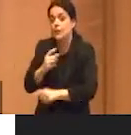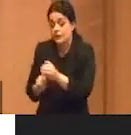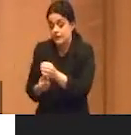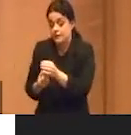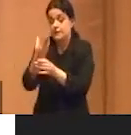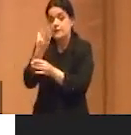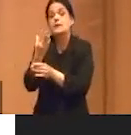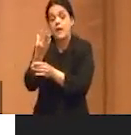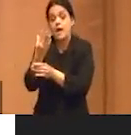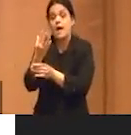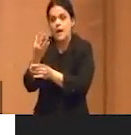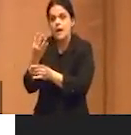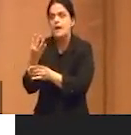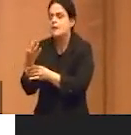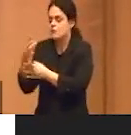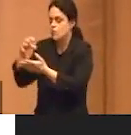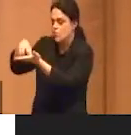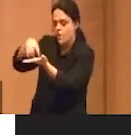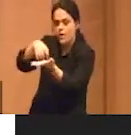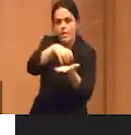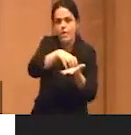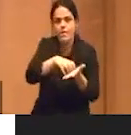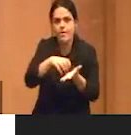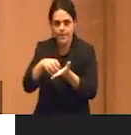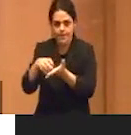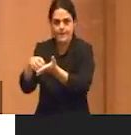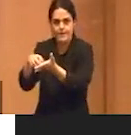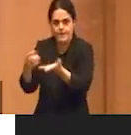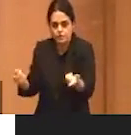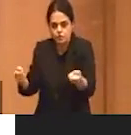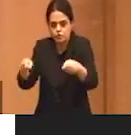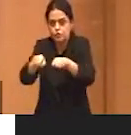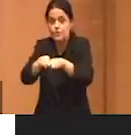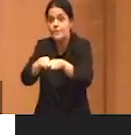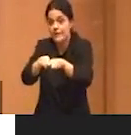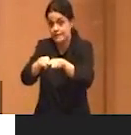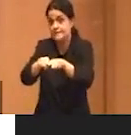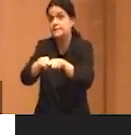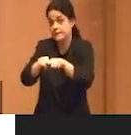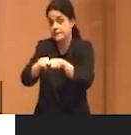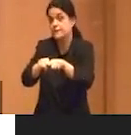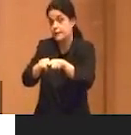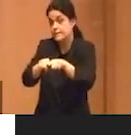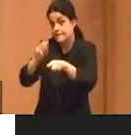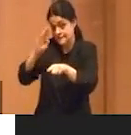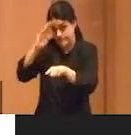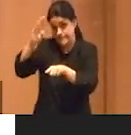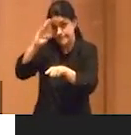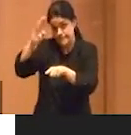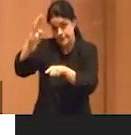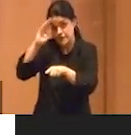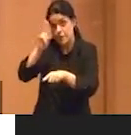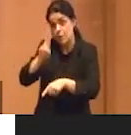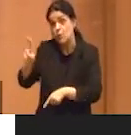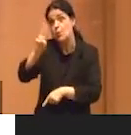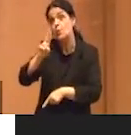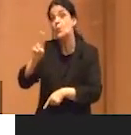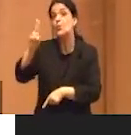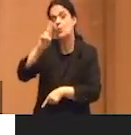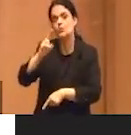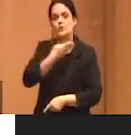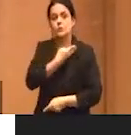de uma rede de parceiros, notadamente as universidades públicas, e que, infelizmente,